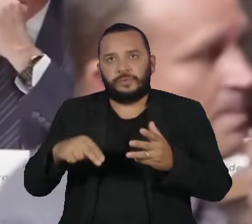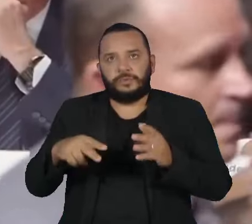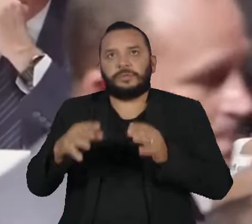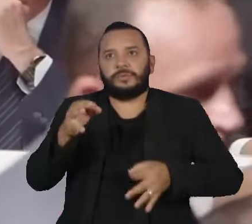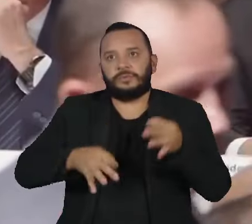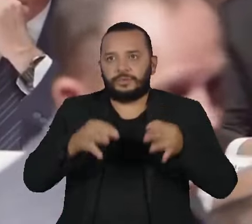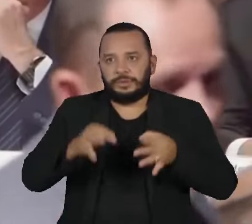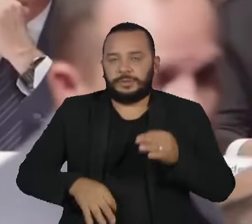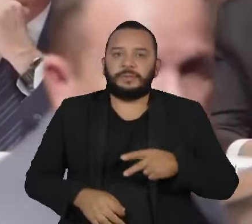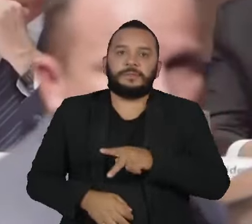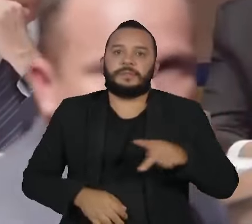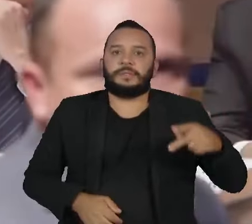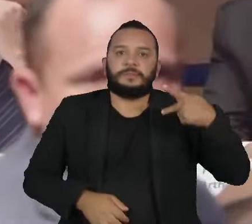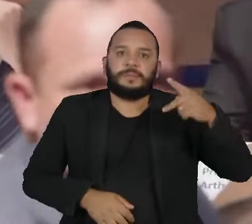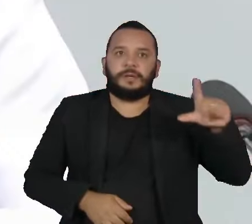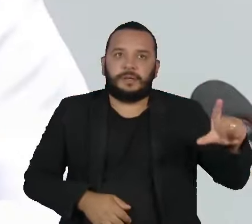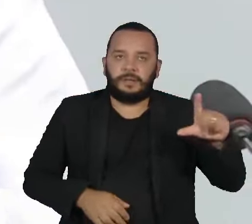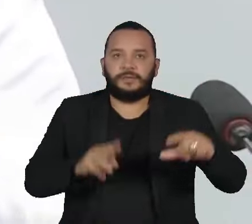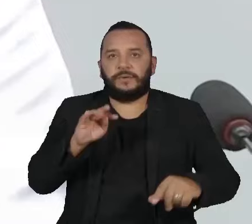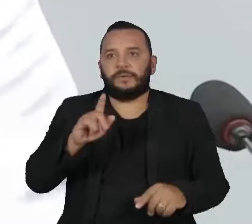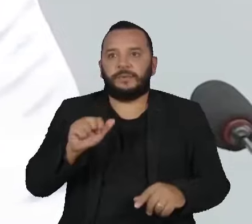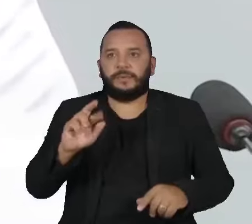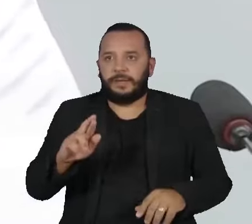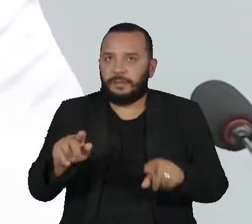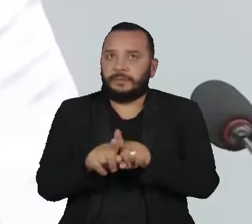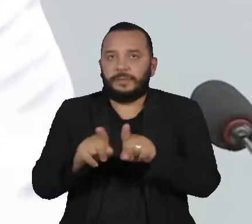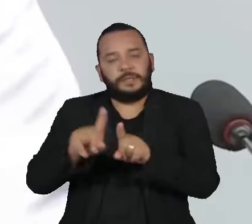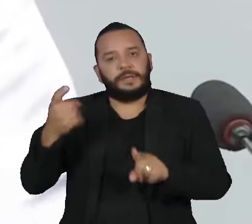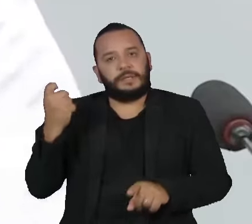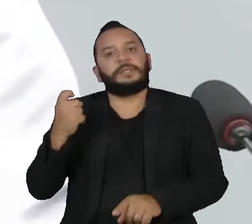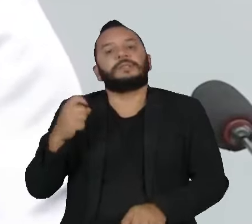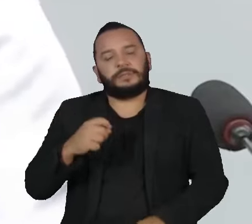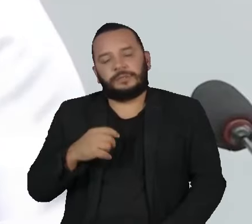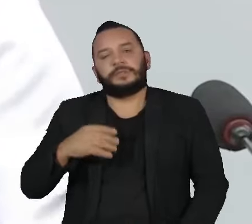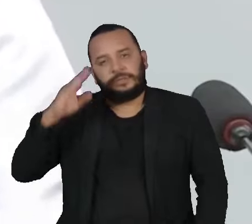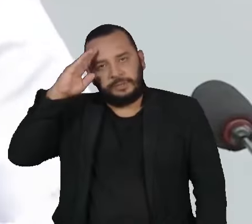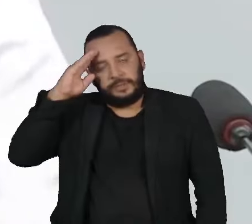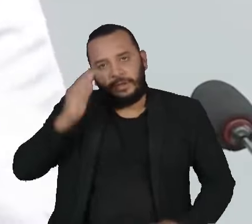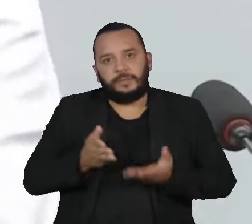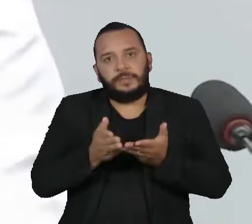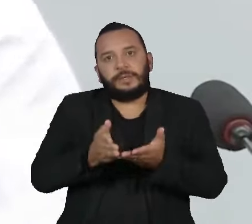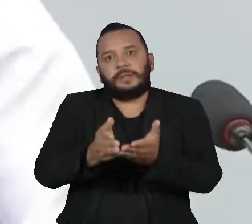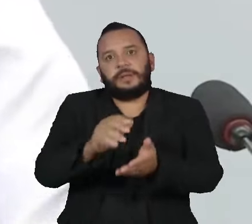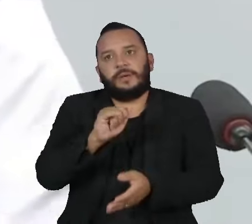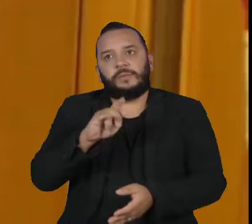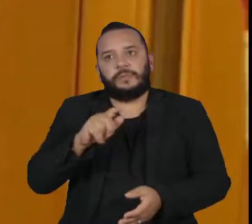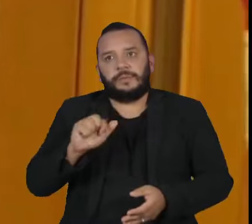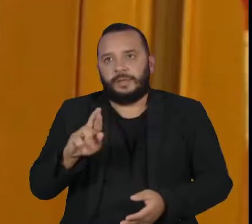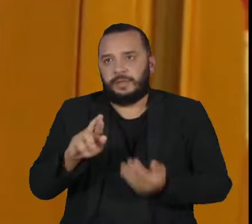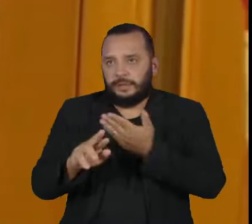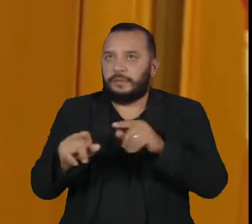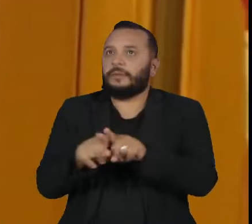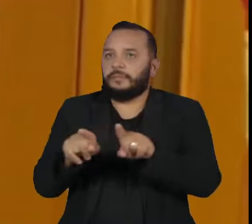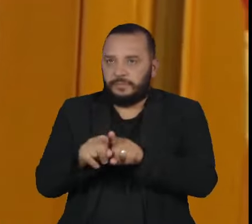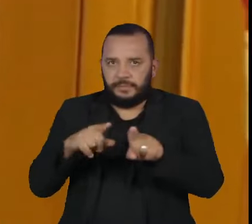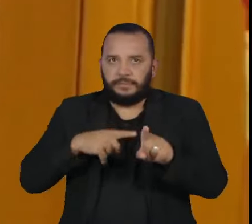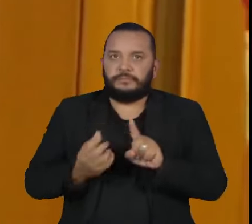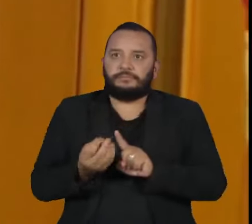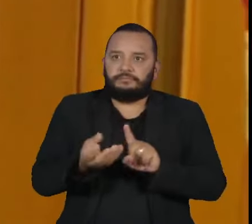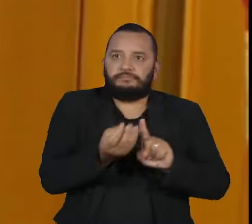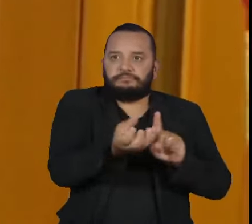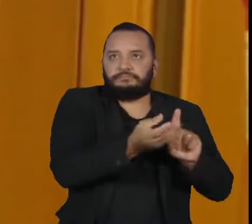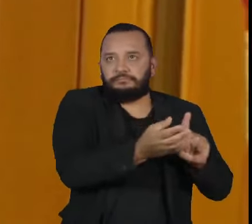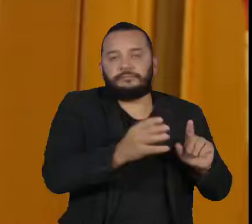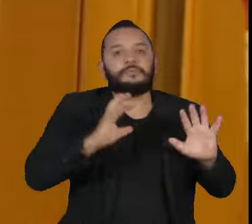O presidente do PL, Valdemar Costa Neto, e o ex-comandante da Marinha, Almir Garnier Santos, também serão ouvidos. Todos foram alvo da